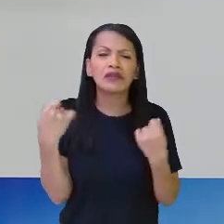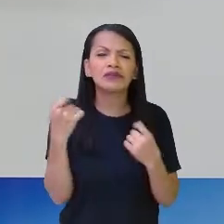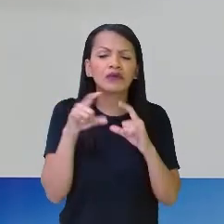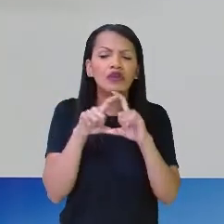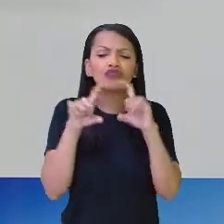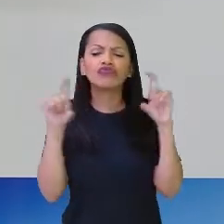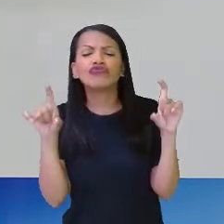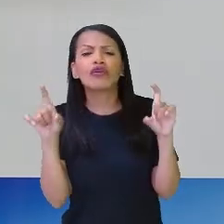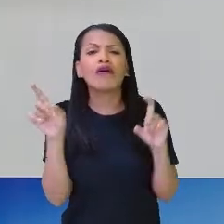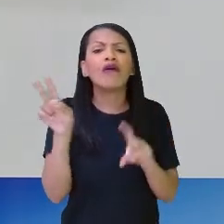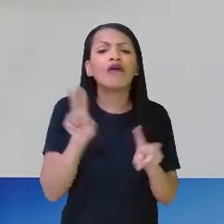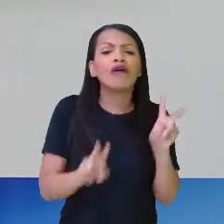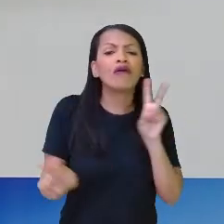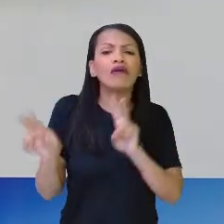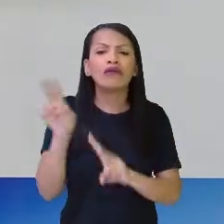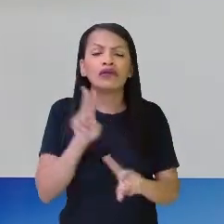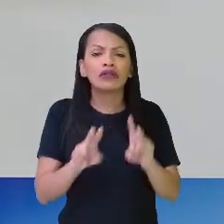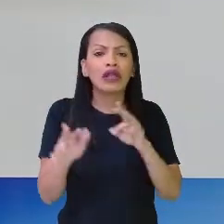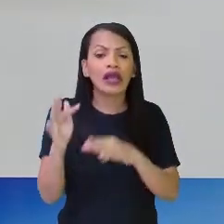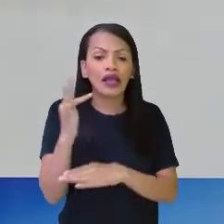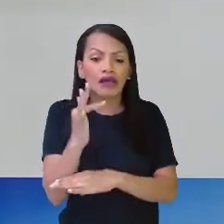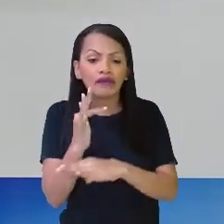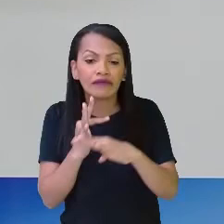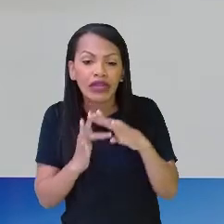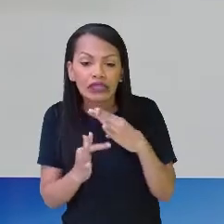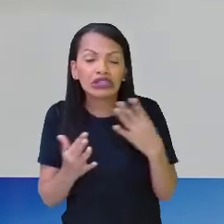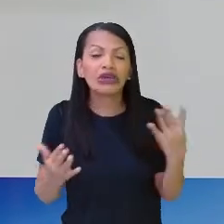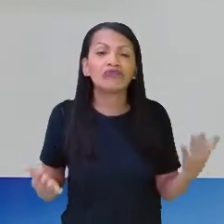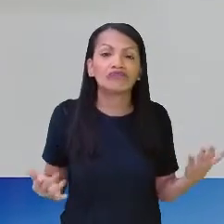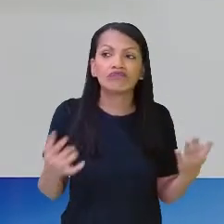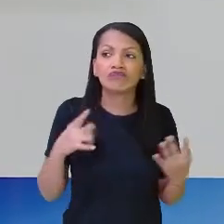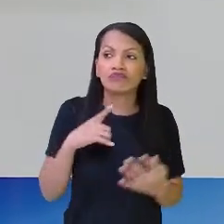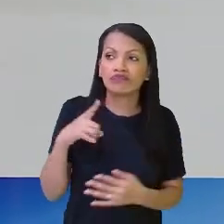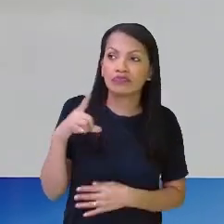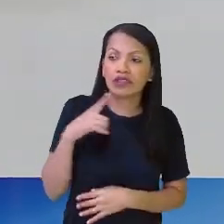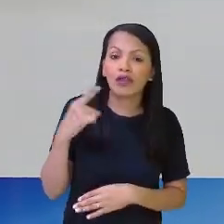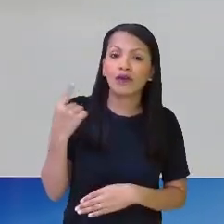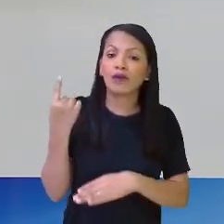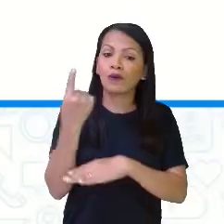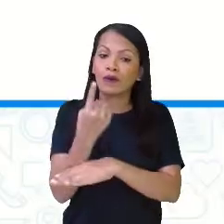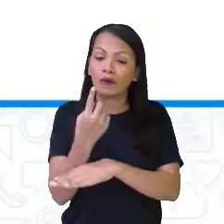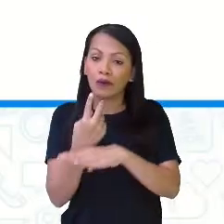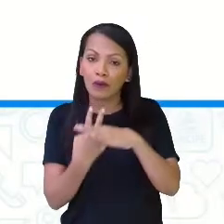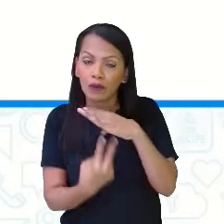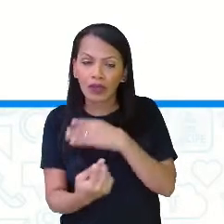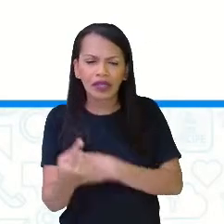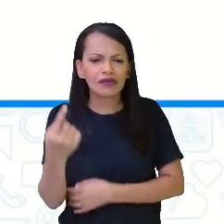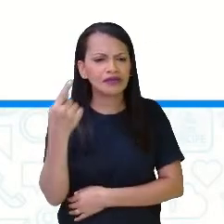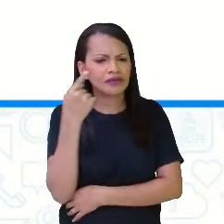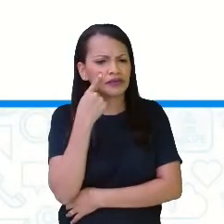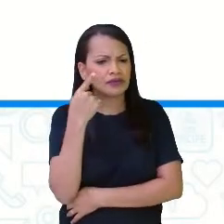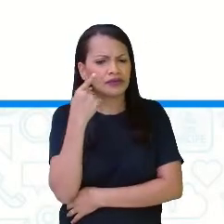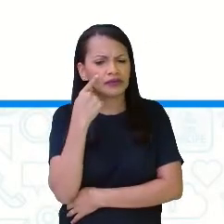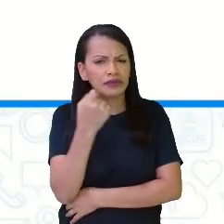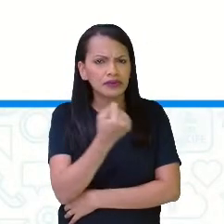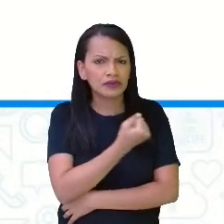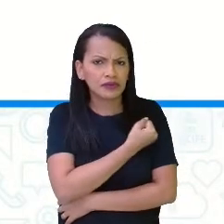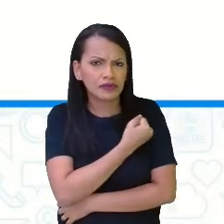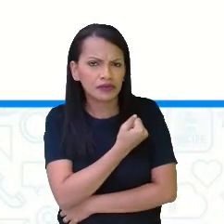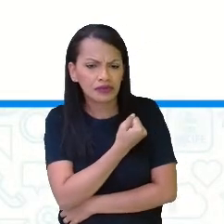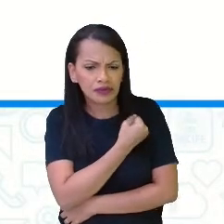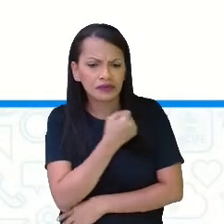fração. Olha a fração que eu tenho no meu problema, um meio. Aí, você vai olhar aquele número que está no